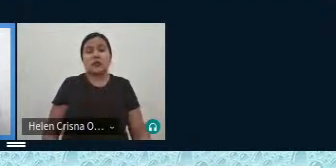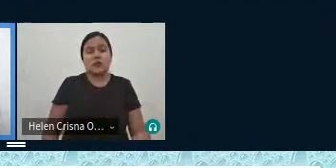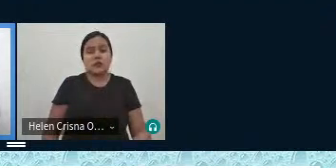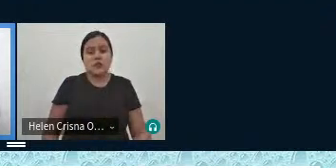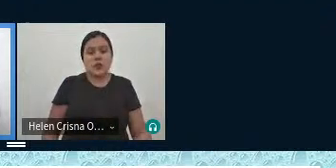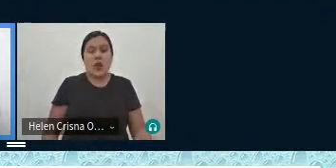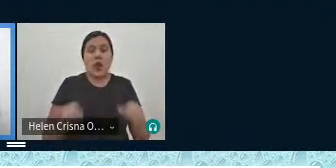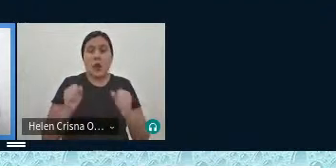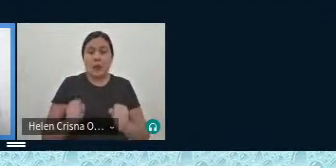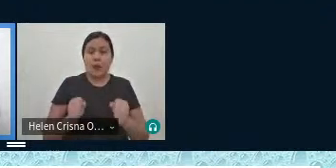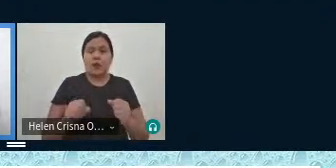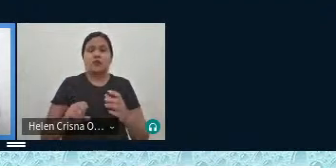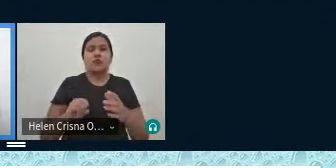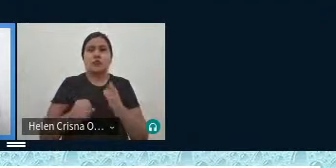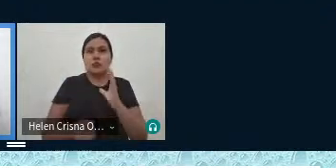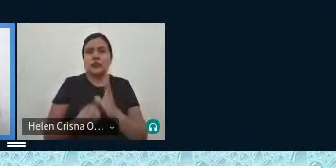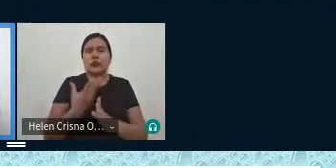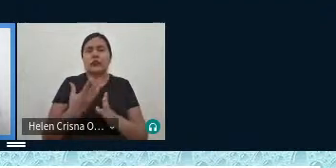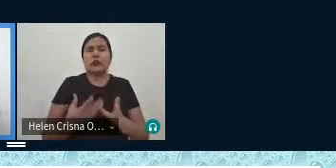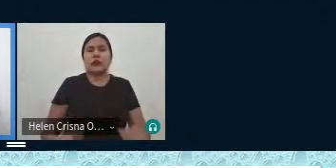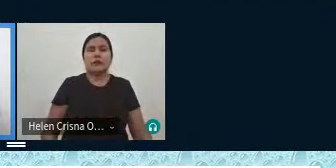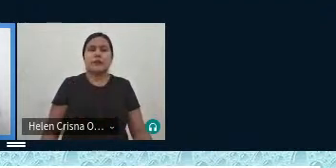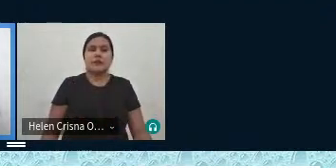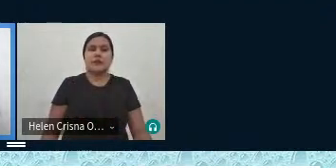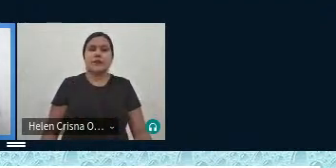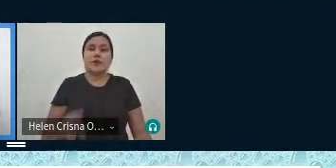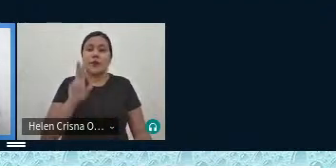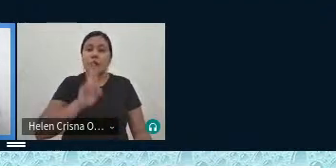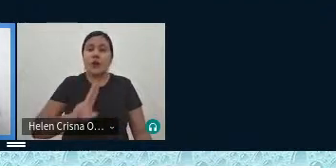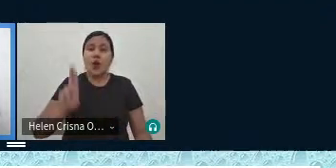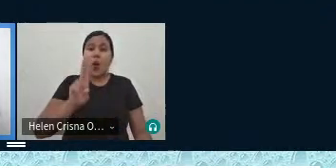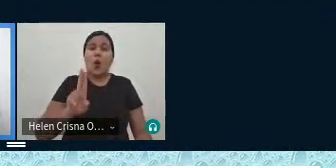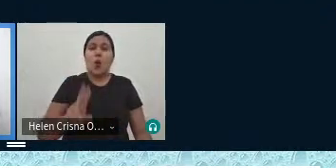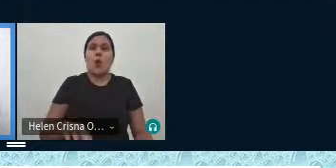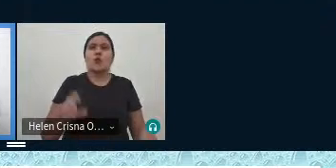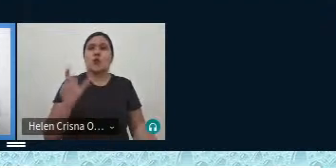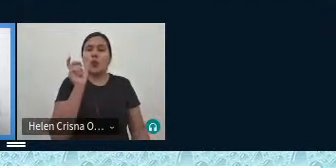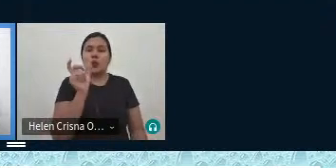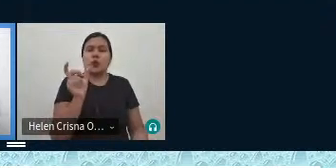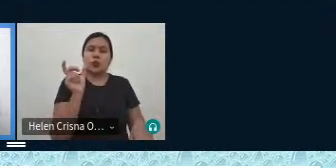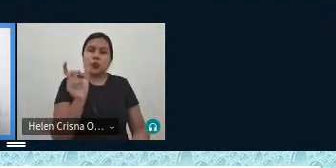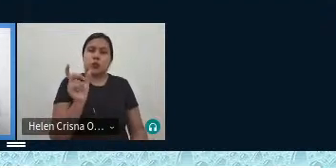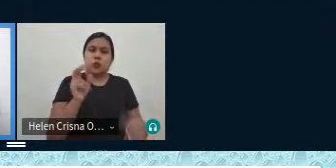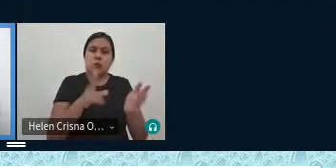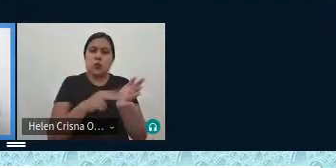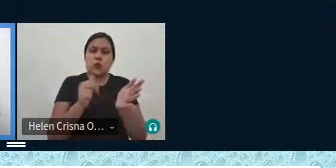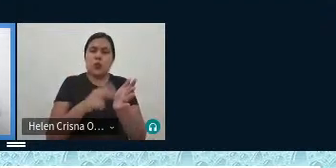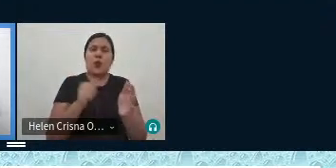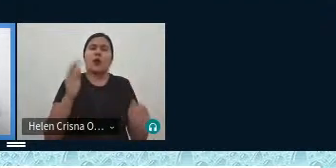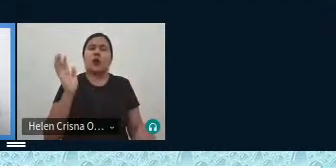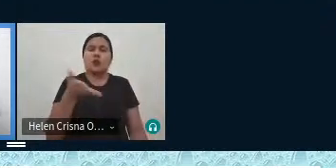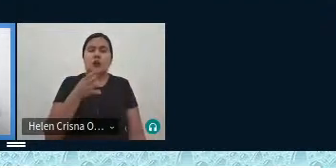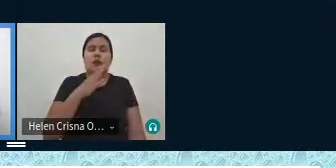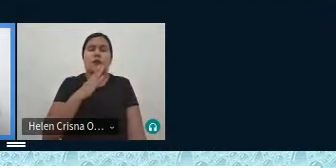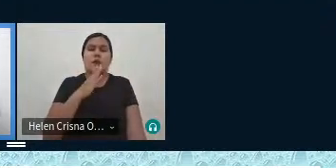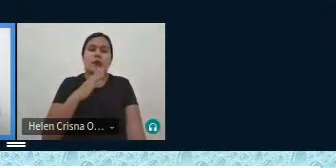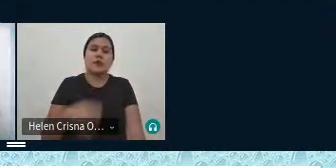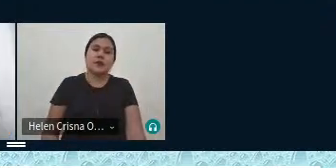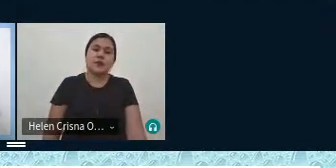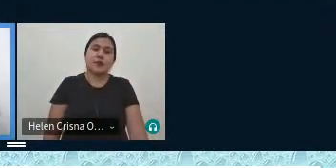ela também pode criar inverso é o uso daquele vocabulário que ela já conhece não é